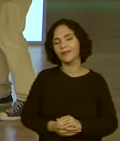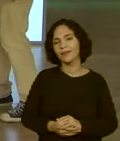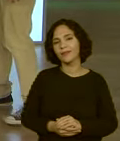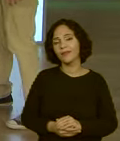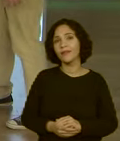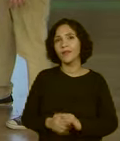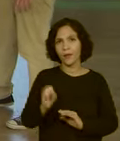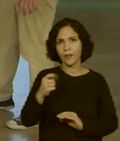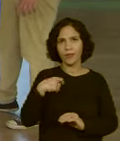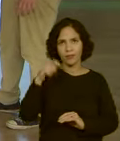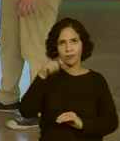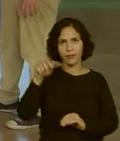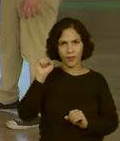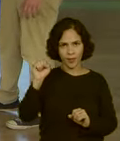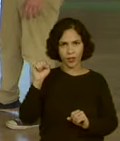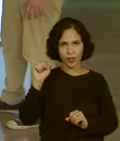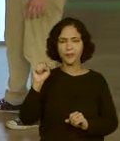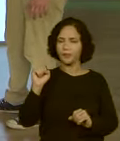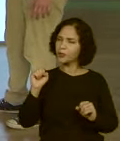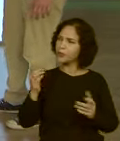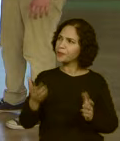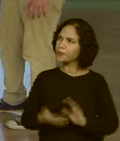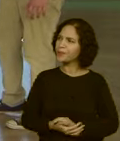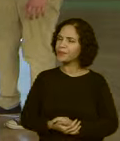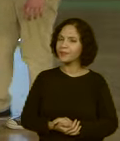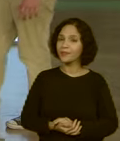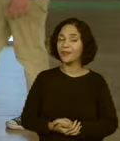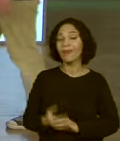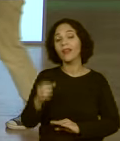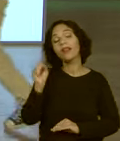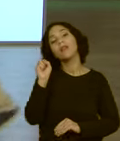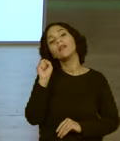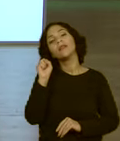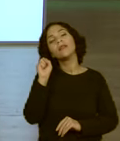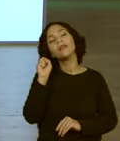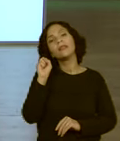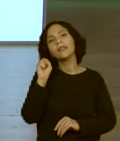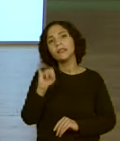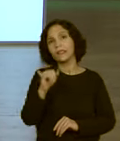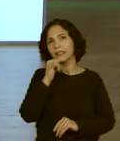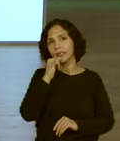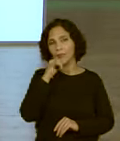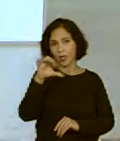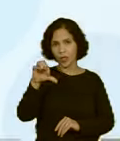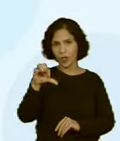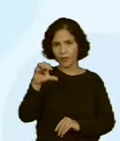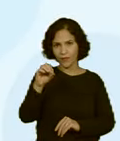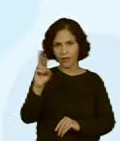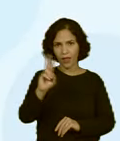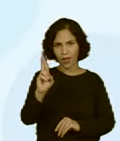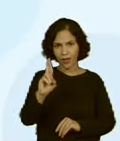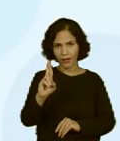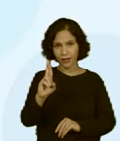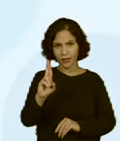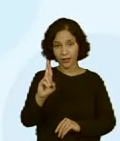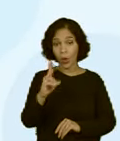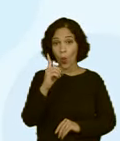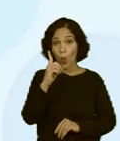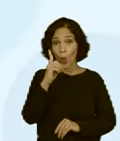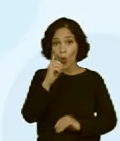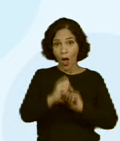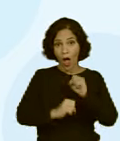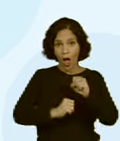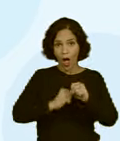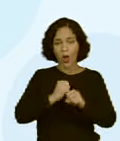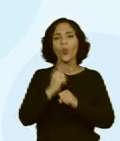Se, posso usar esse espaço aqui, né? R$ 90,00. Se a gente fizer isso em um ano, são